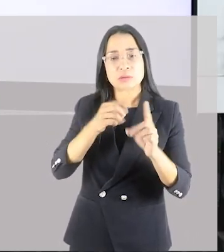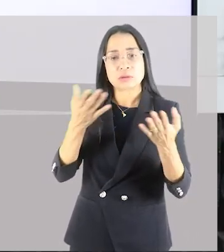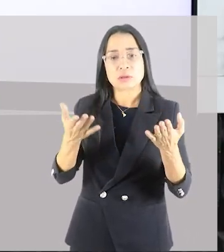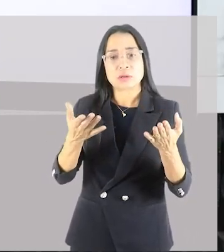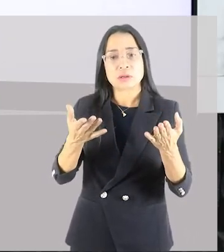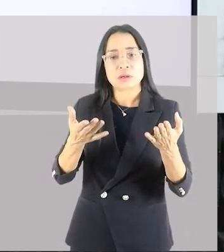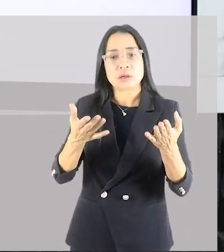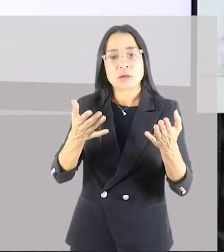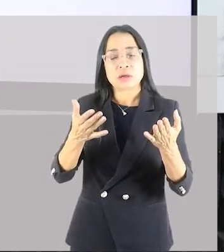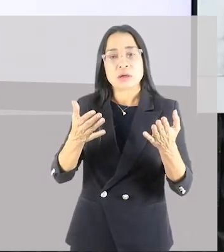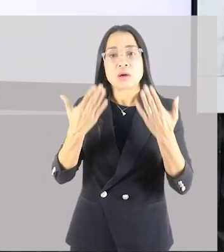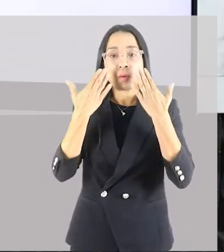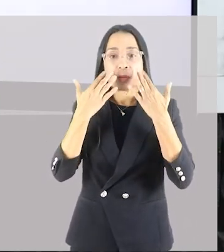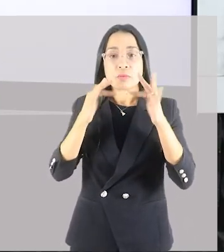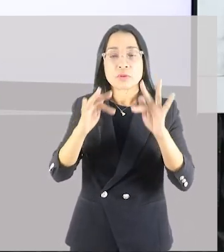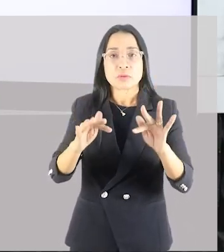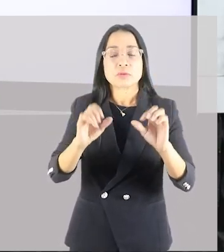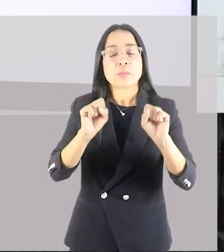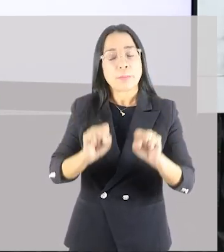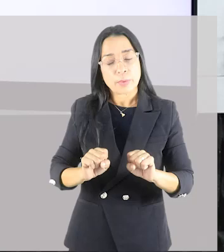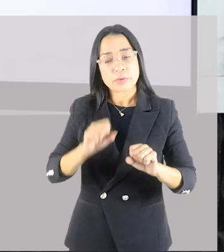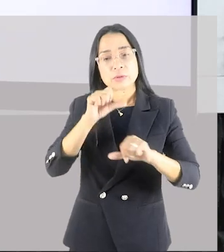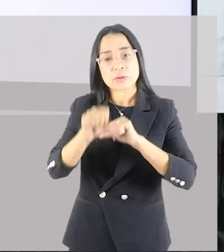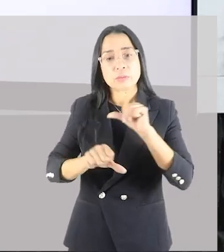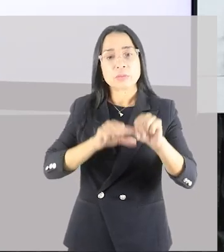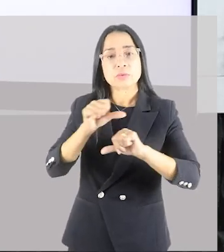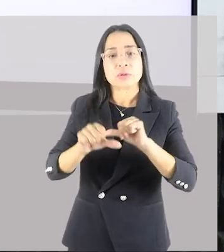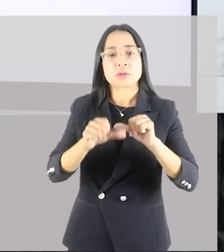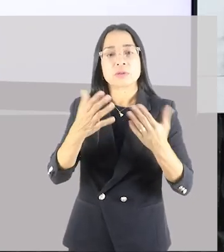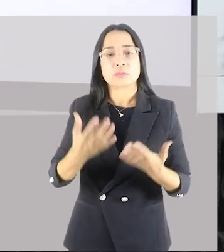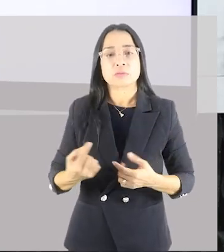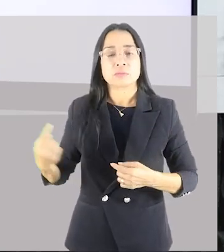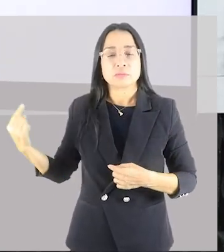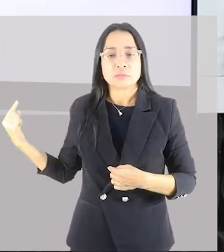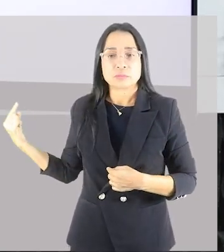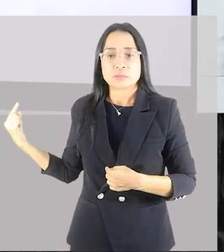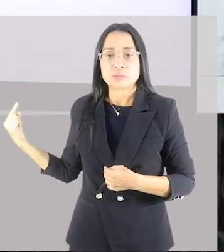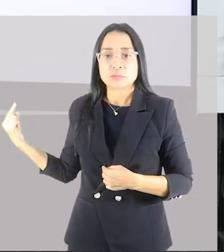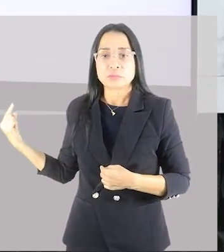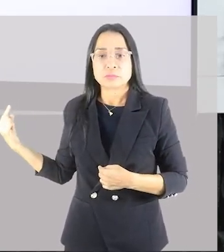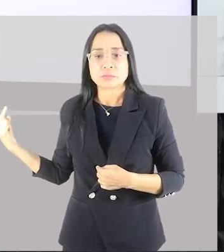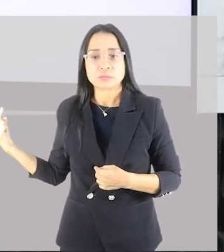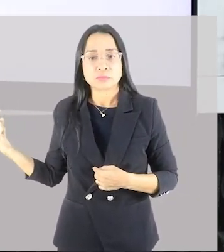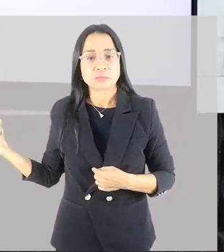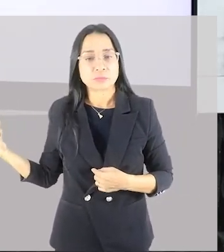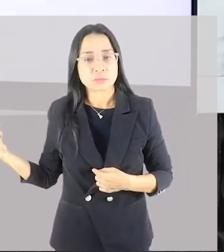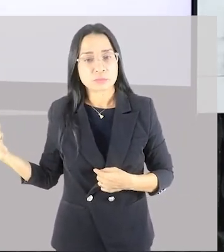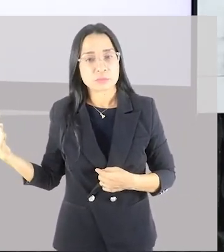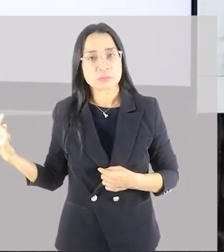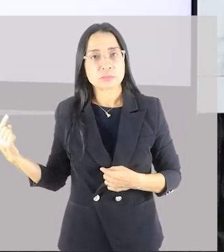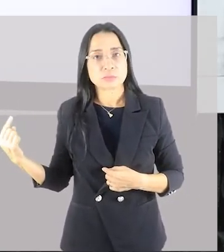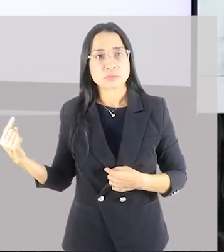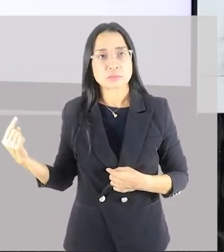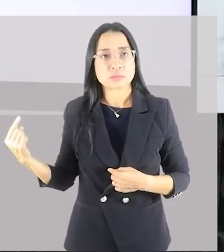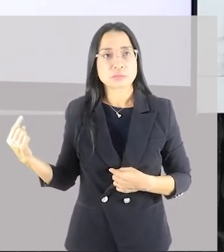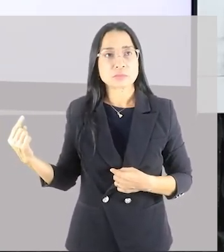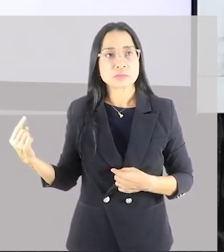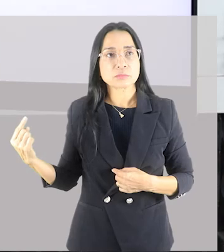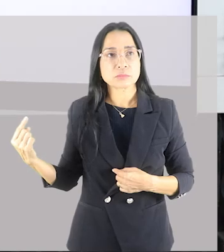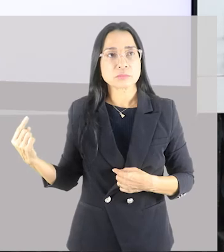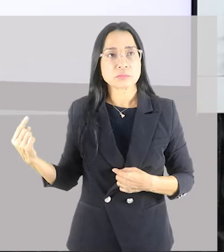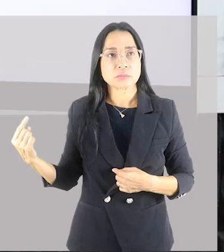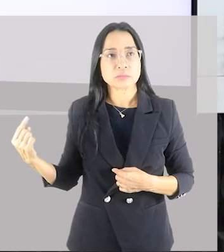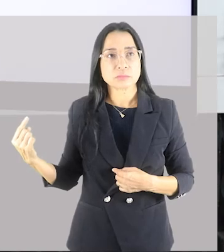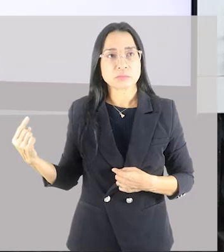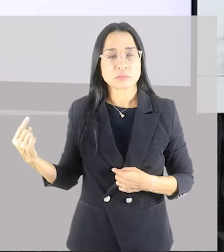modificado e o genótipo você já herda essa herança. Beleza? E aí nós teremos o